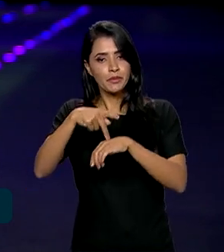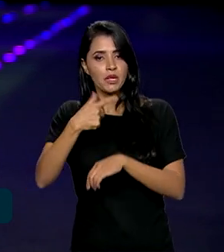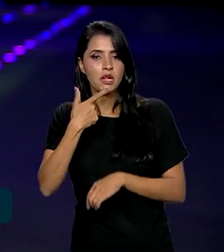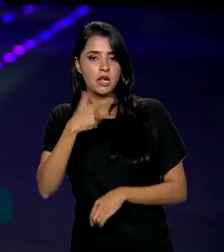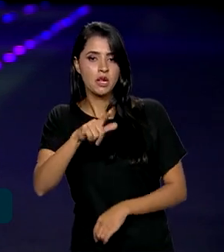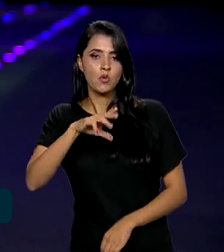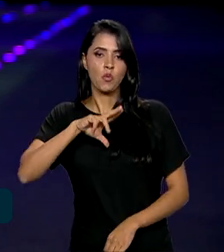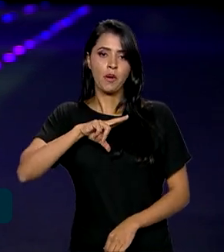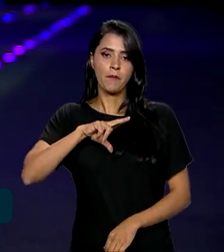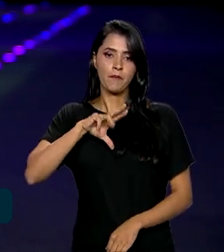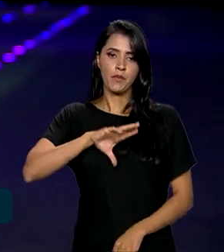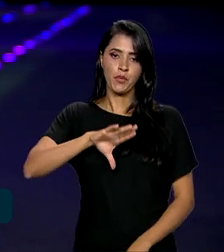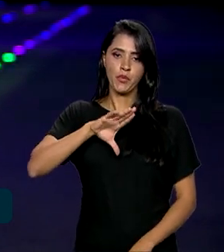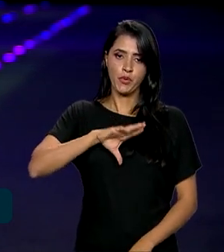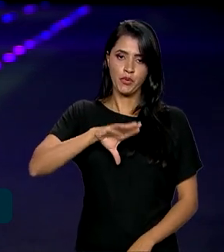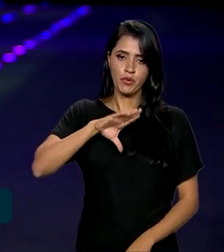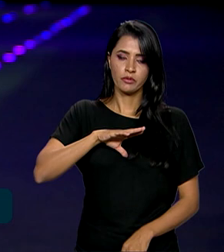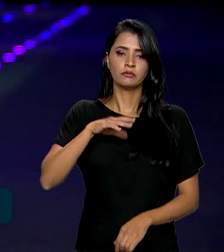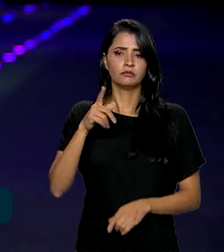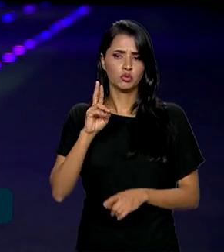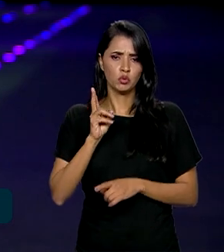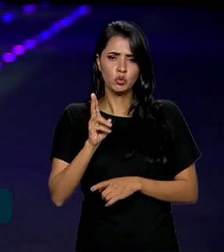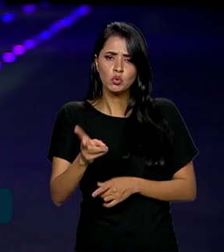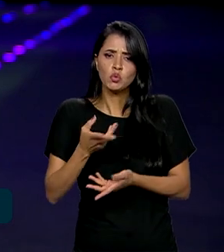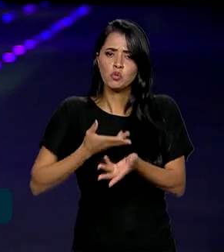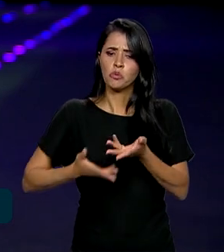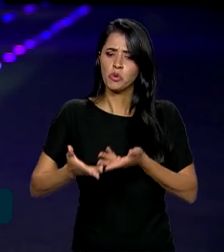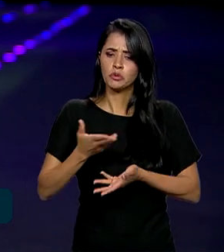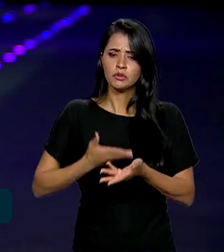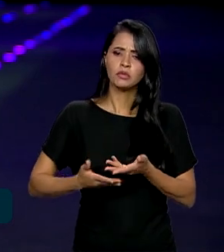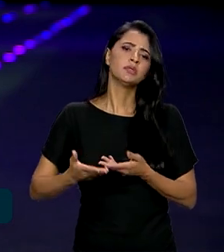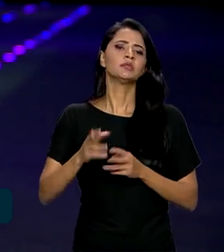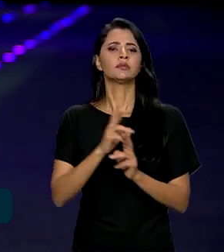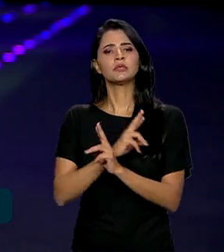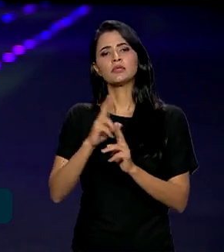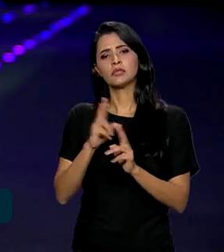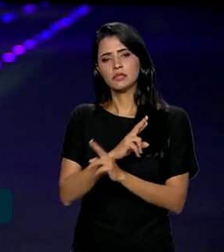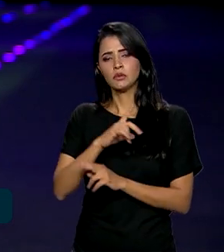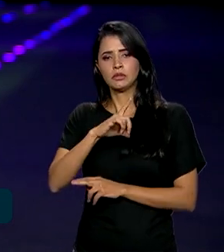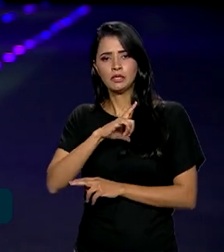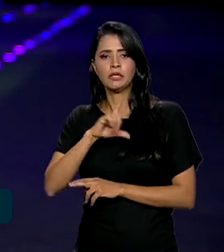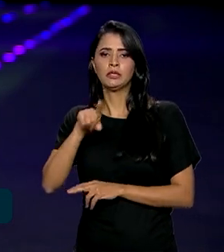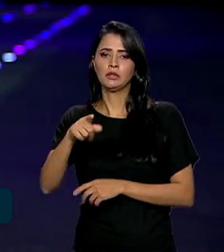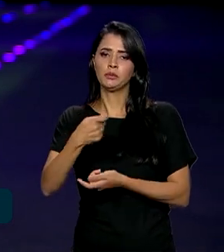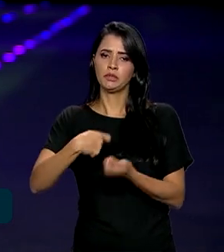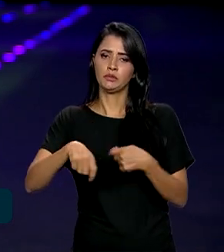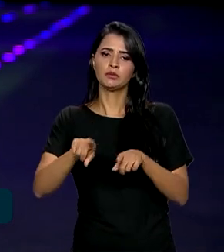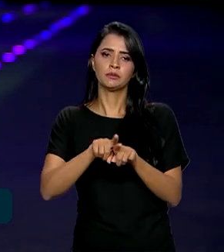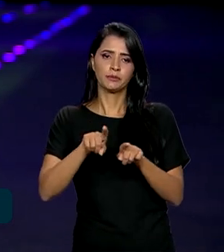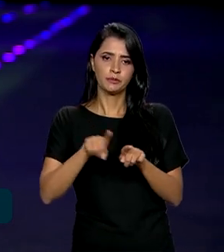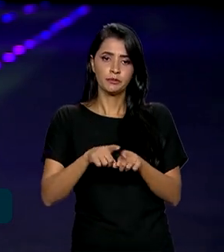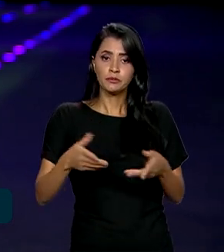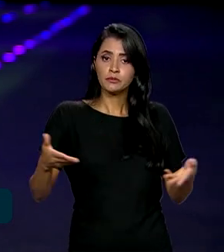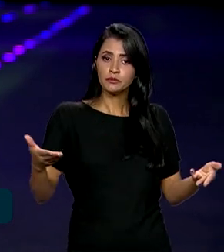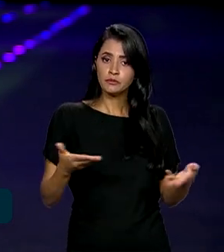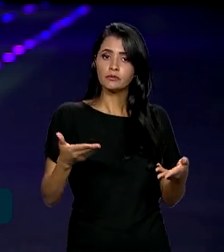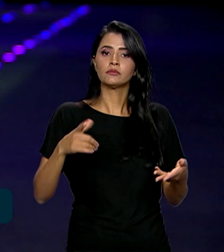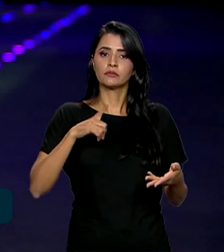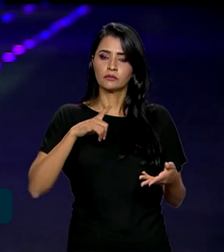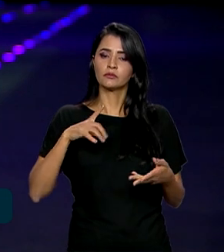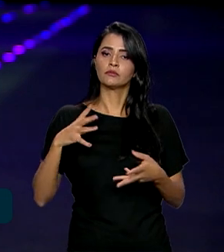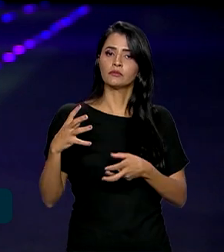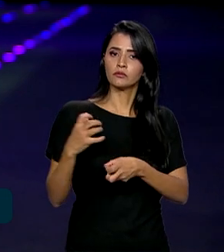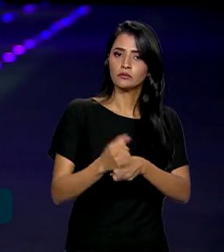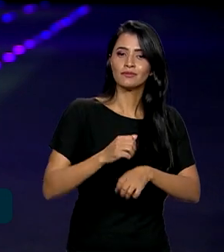e o continente africano mantêm importantes relações diplomáticas e comerciais, que atualmente movimentam